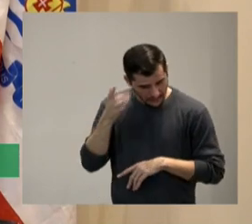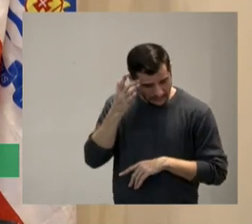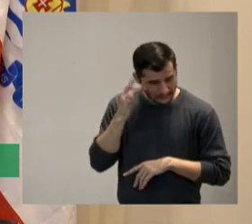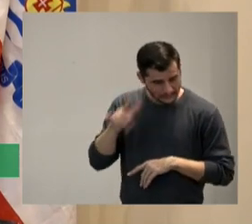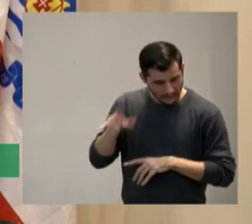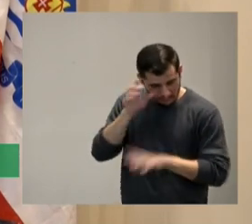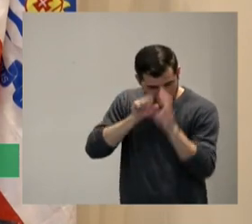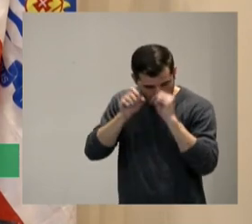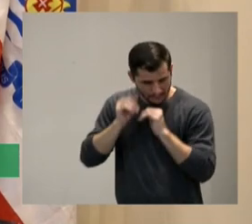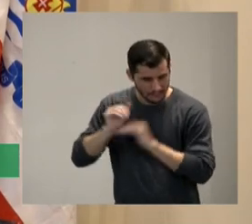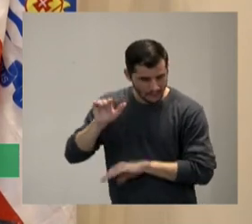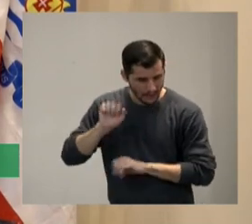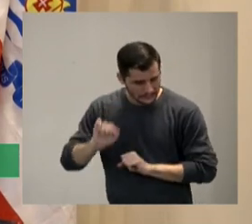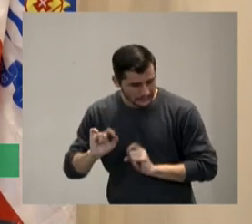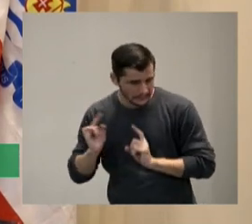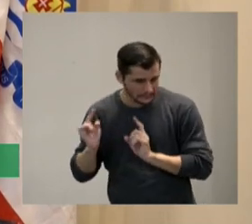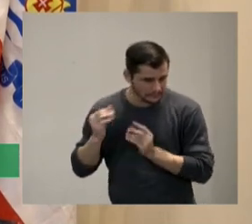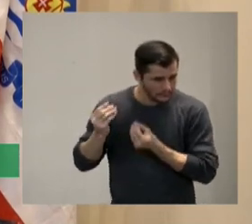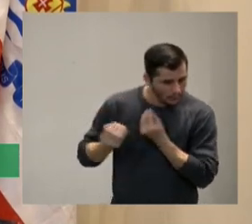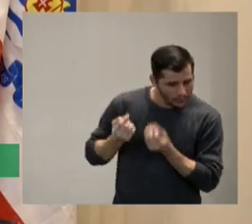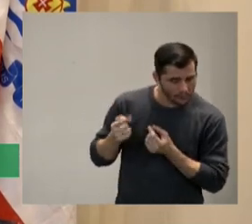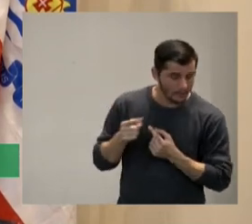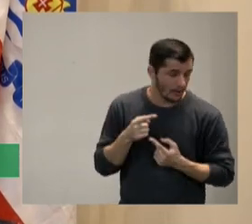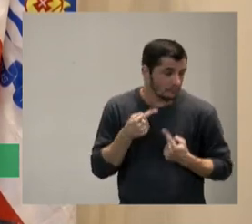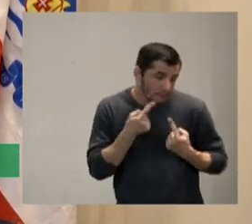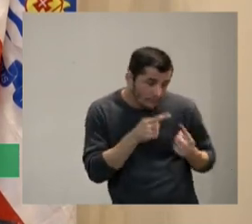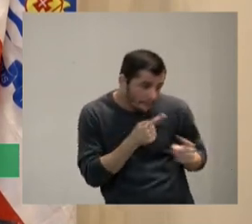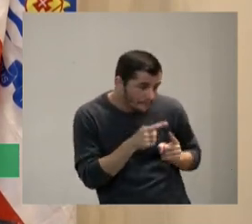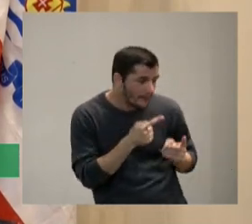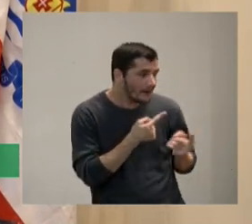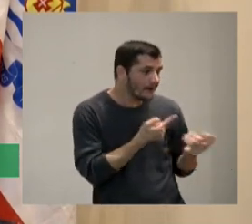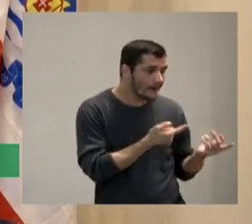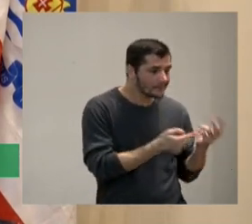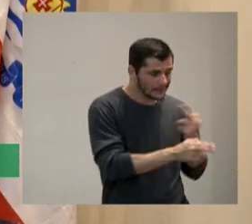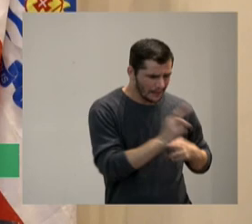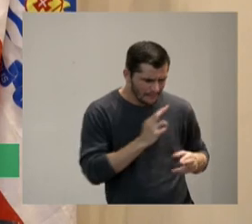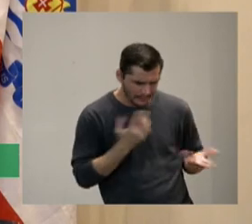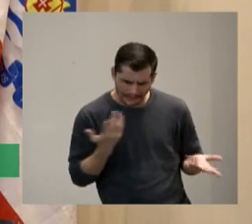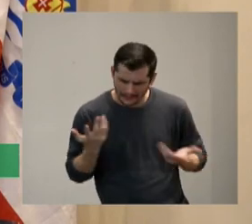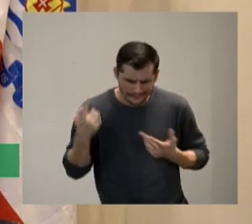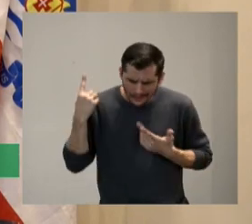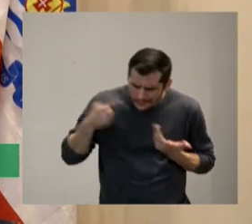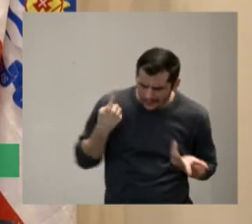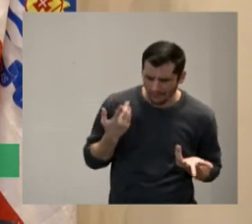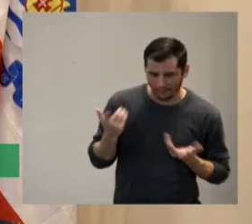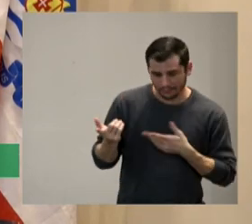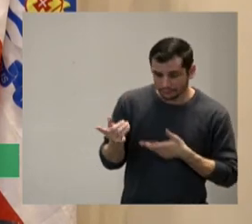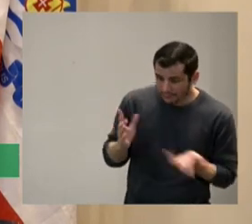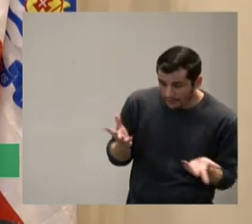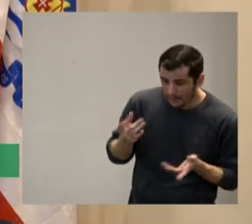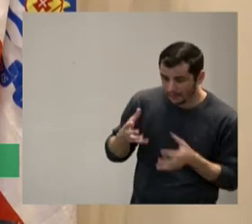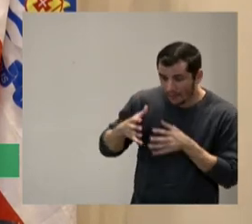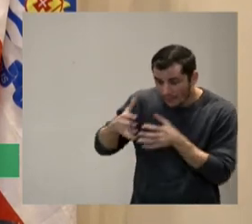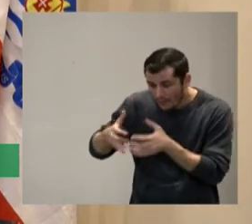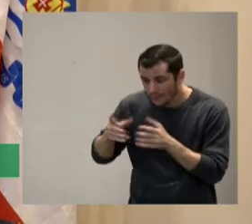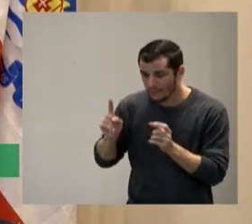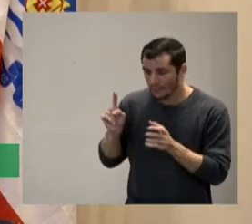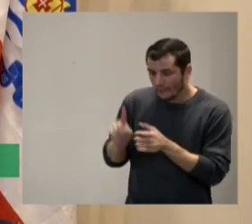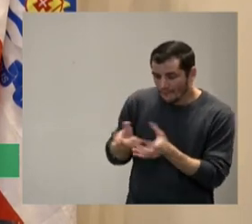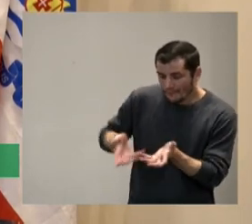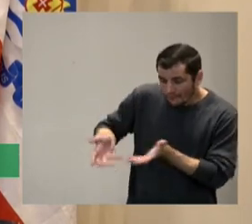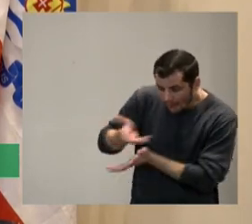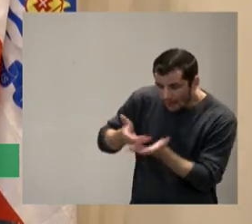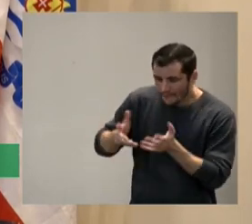isolado ela briga comigo mas eu estou falando só para dar para ver o que ela fala você está louco lógico que não ali ela tem um convívio ali está lá e eu estou lá para ajudar